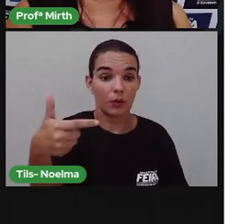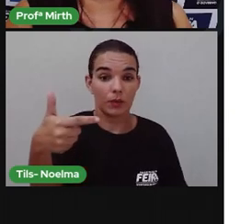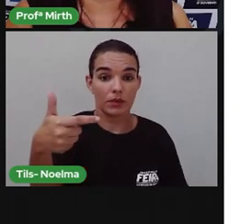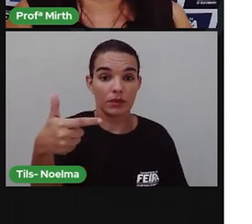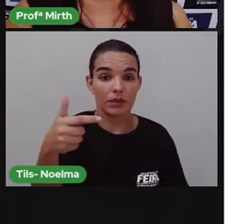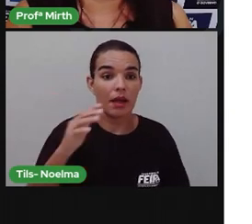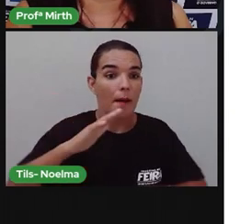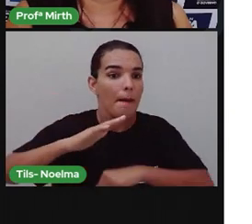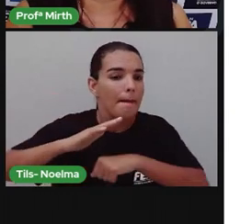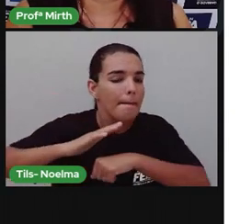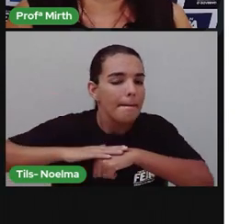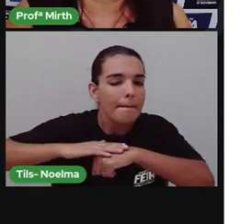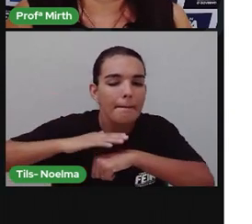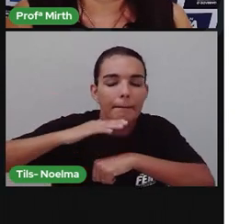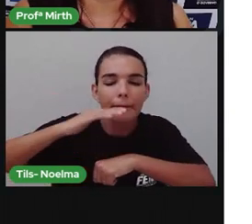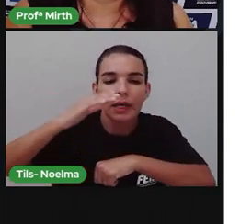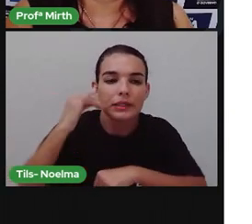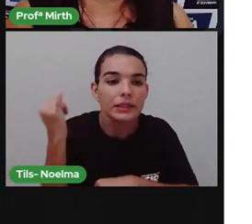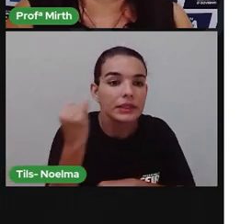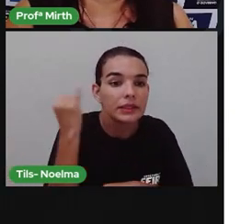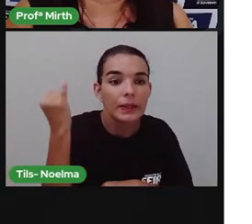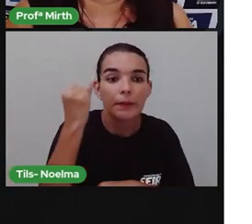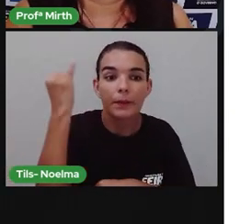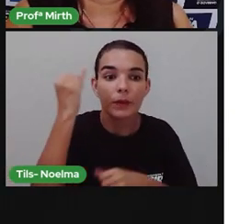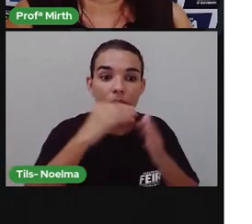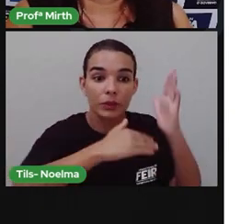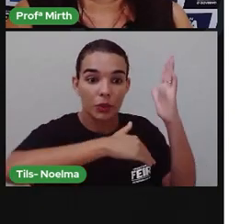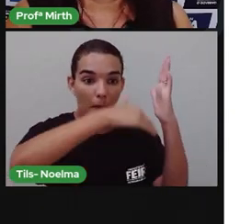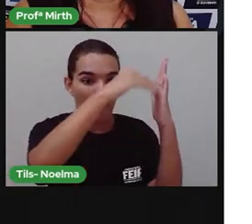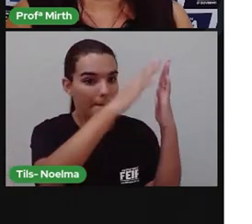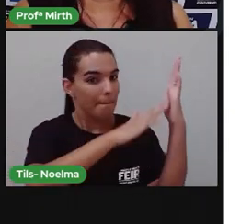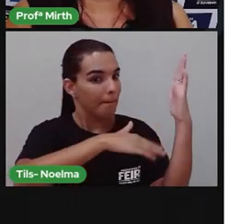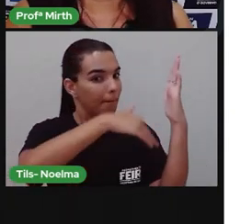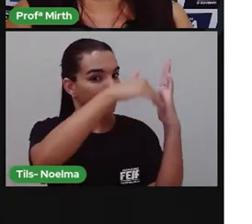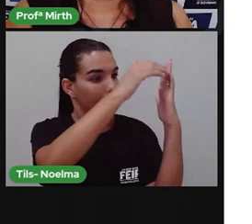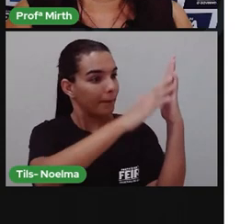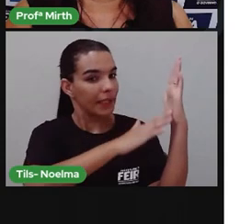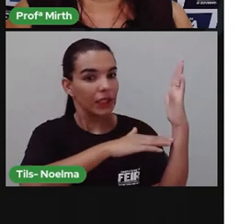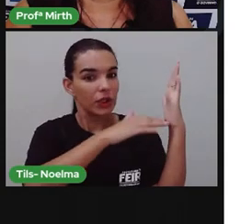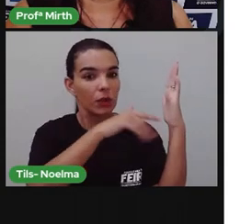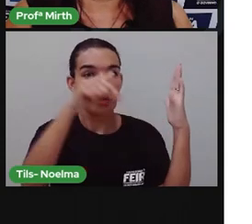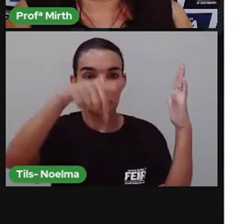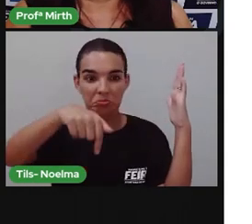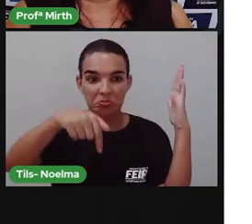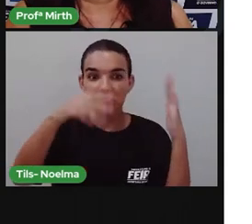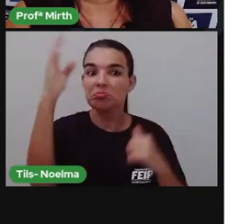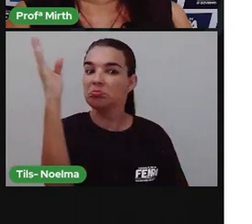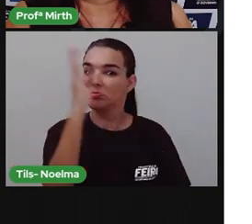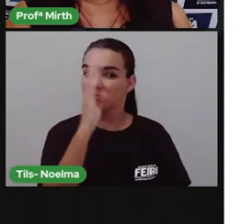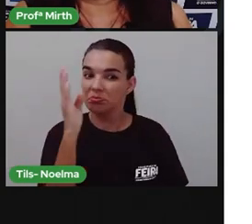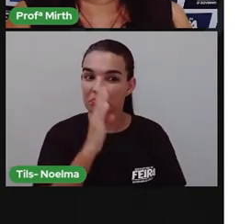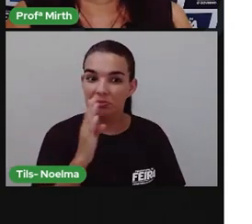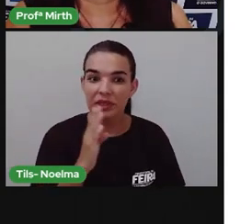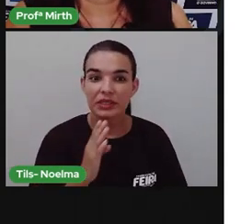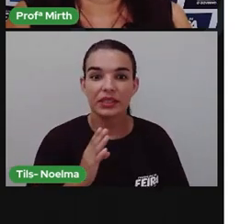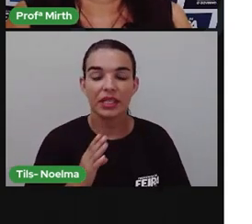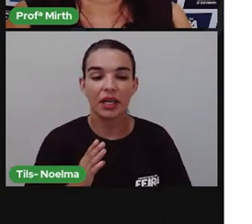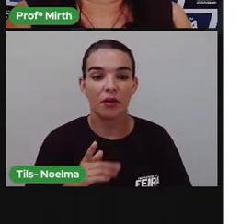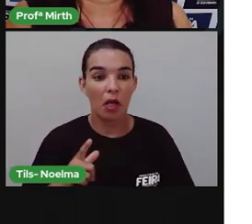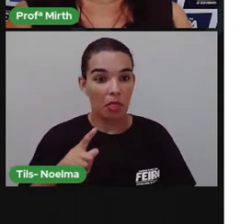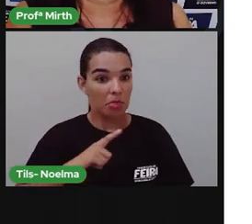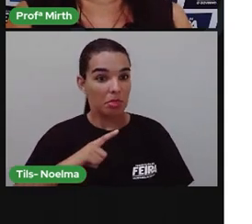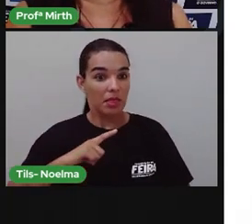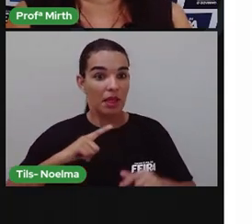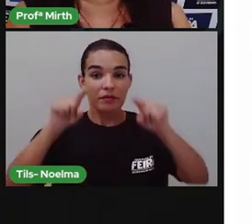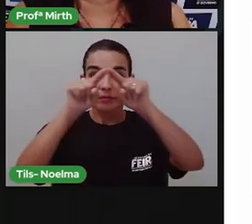cujas obras alcançaram renome internacional. Como o painel Guerra e Paz, na